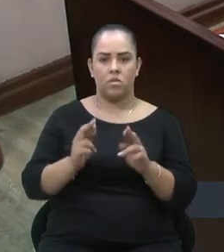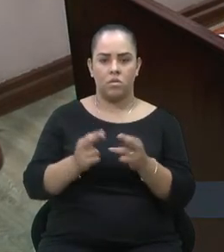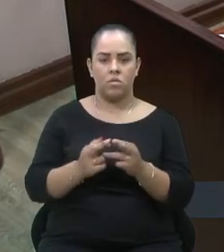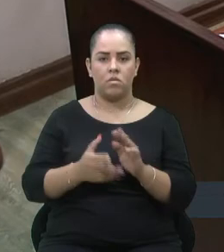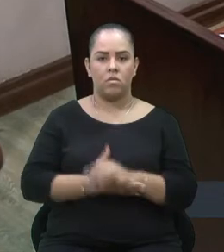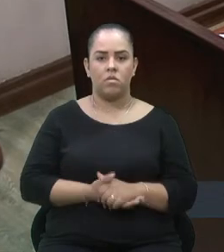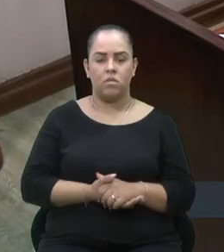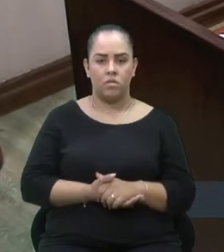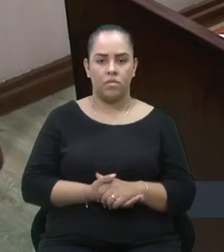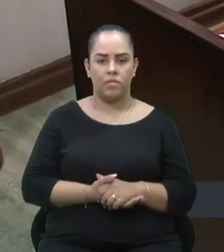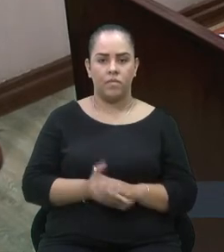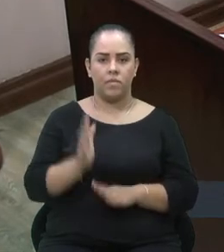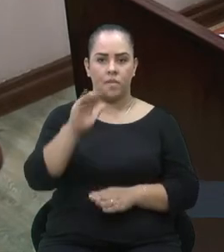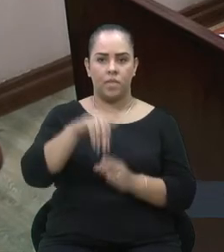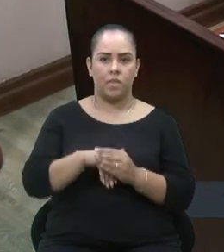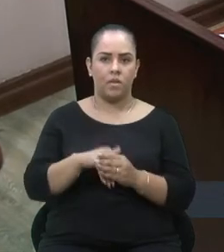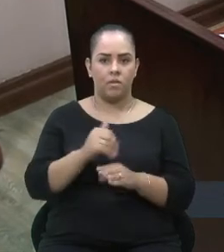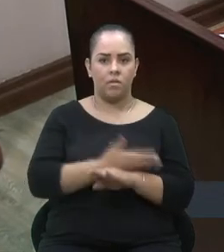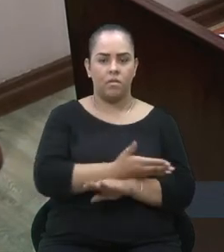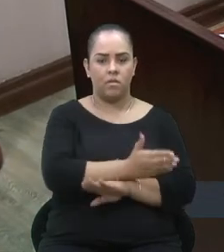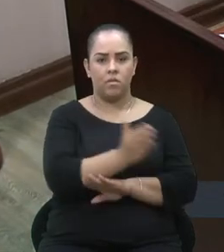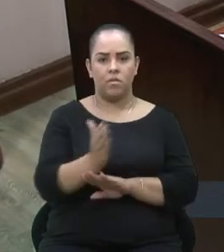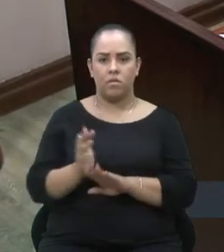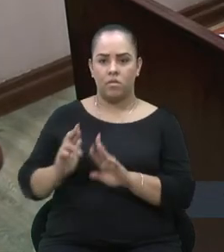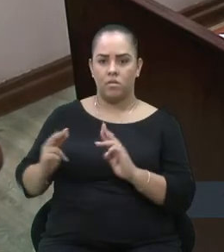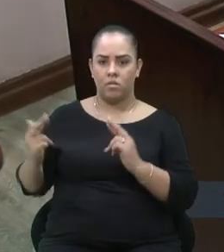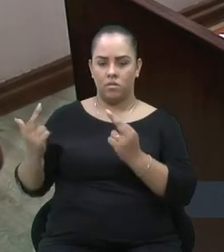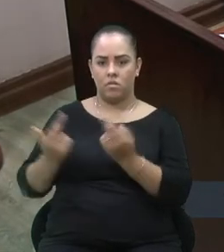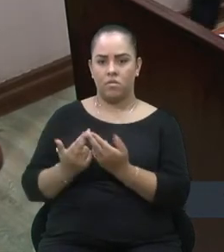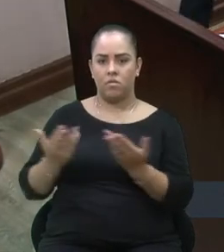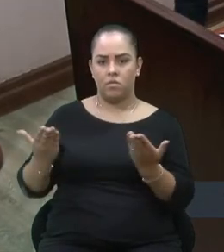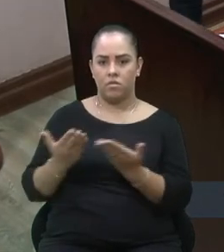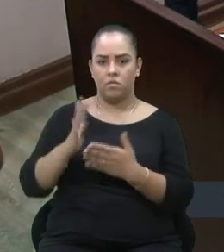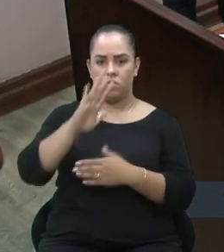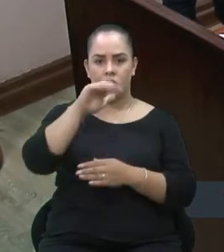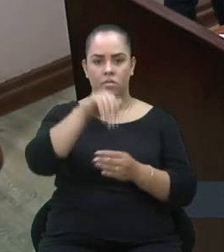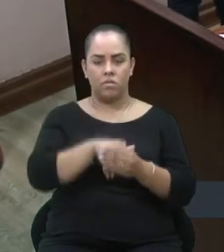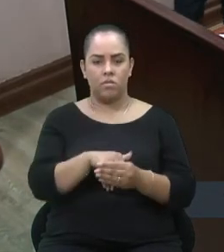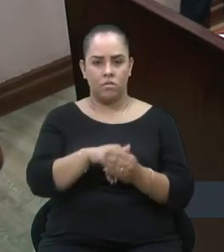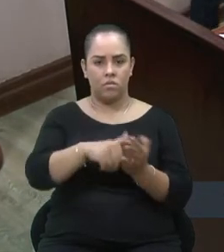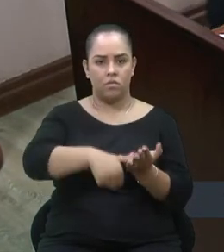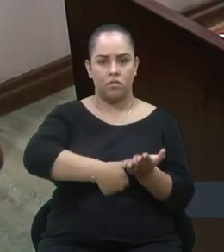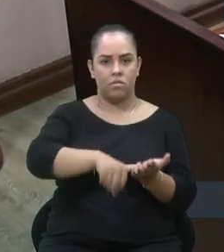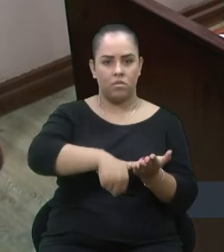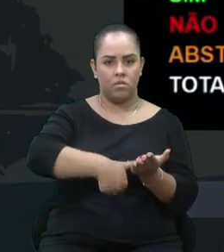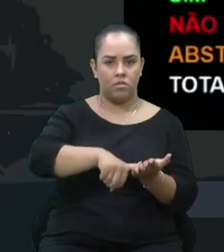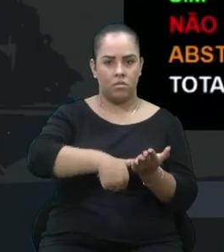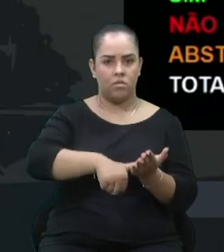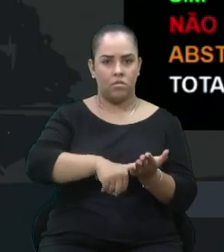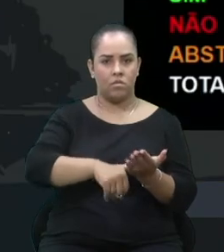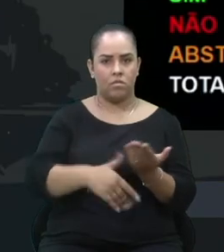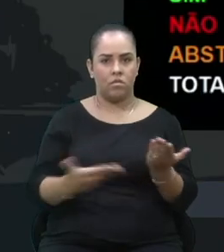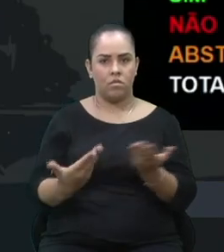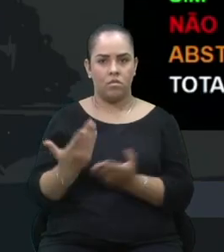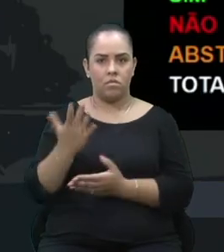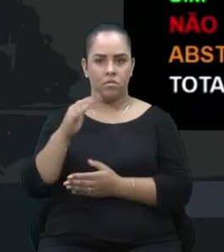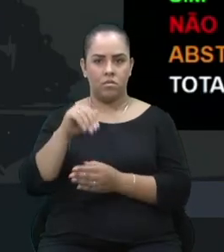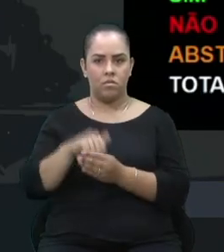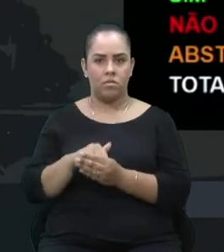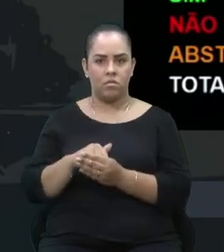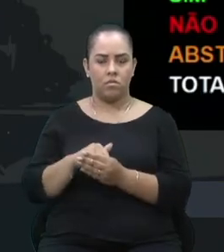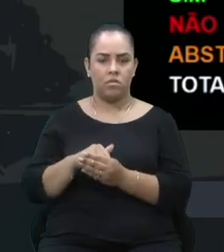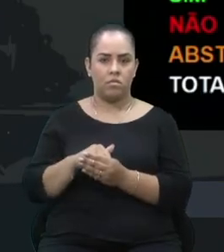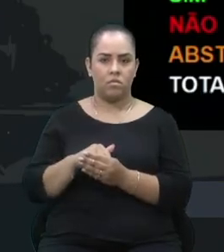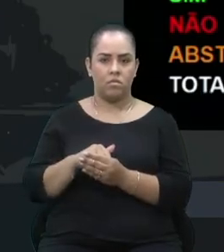Em votação à prorrogação da sessão, passamos ao registro dos votos no terminal eletrônico, passamos ao registro dos